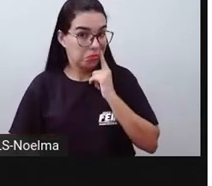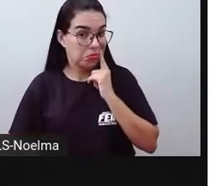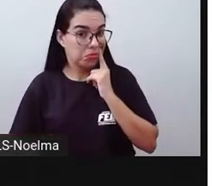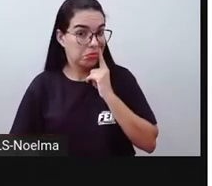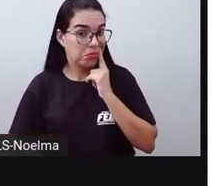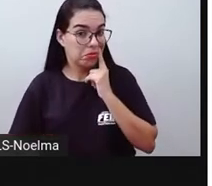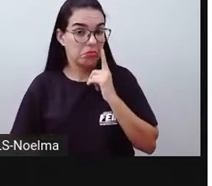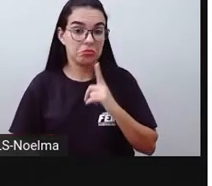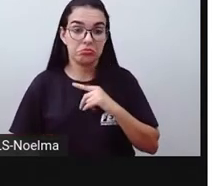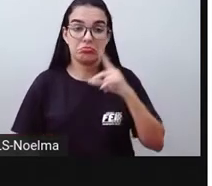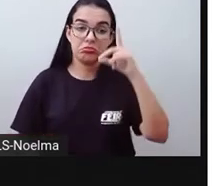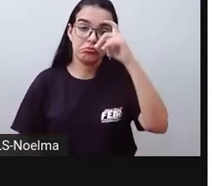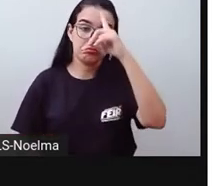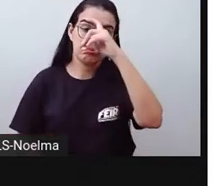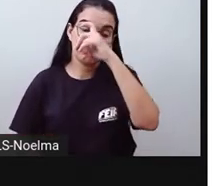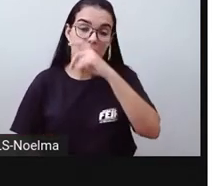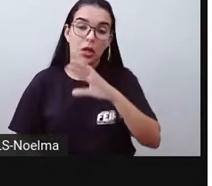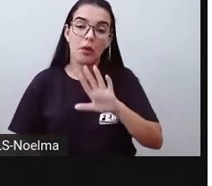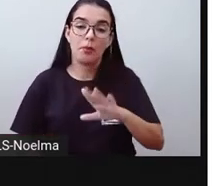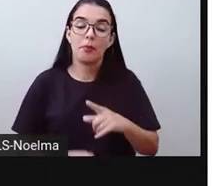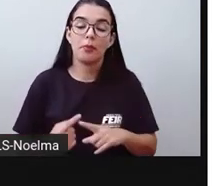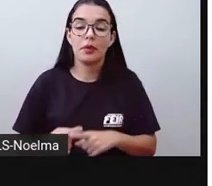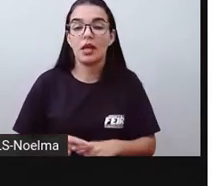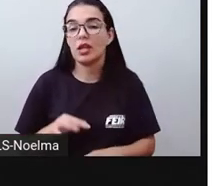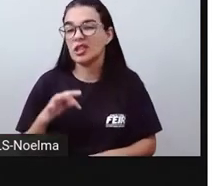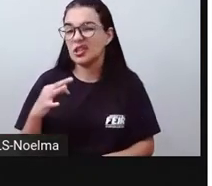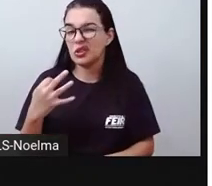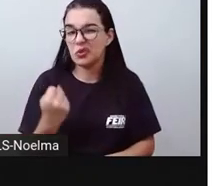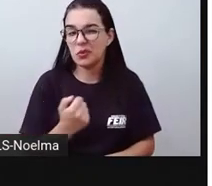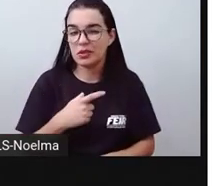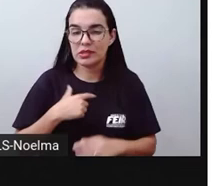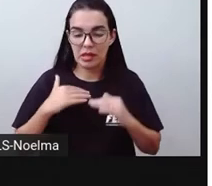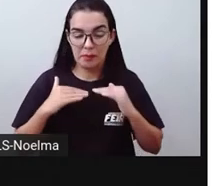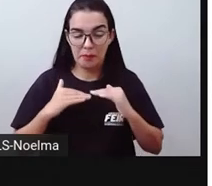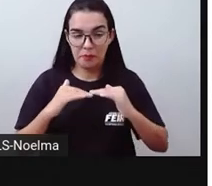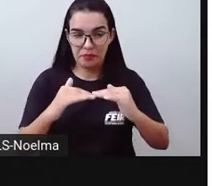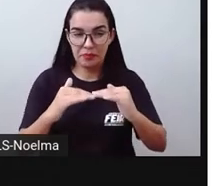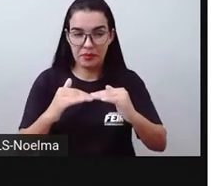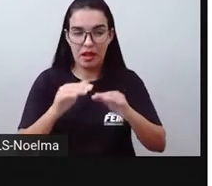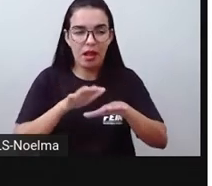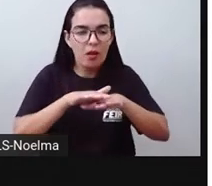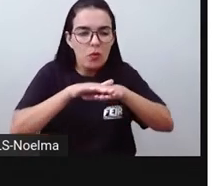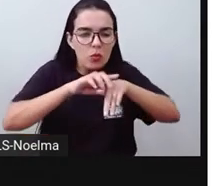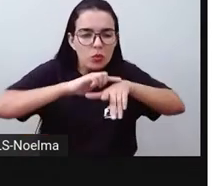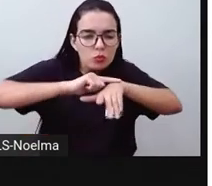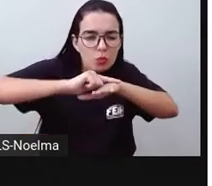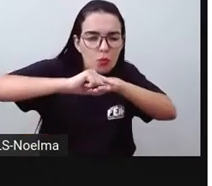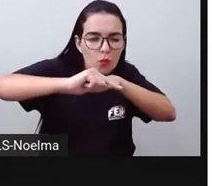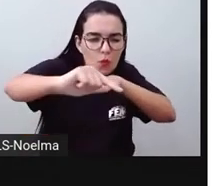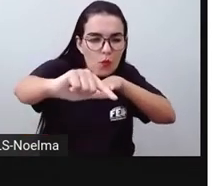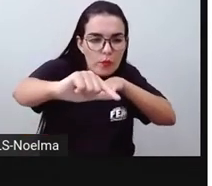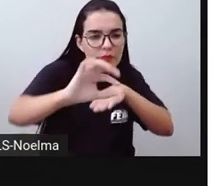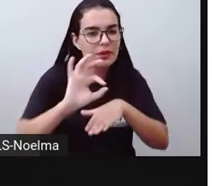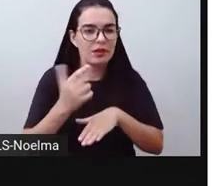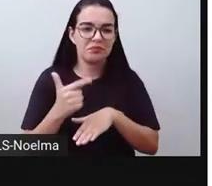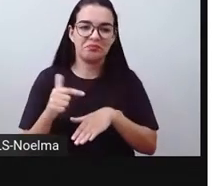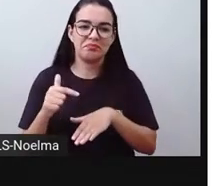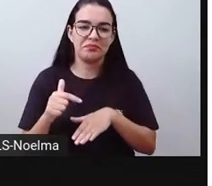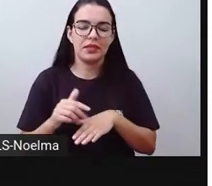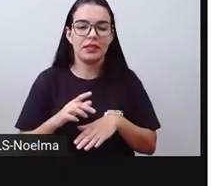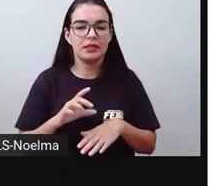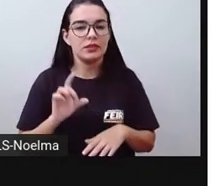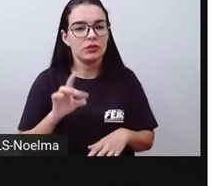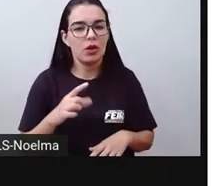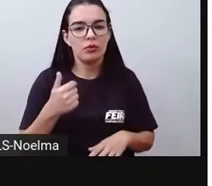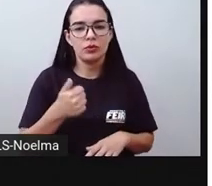essas estradas, nem todas possuem aí boas condições ou melhores condições que tragam aí